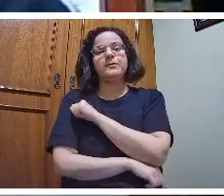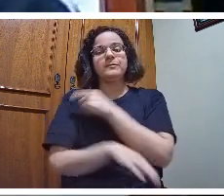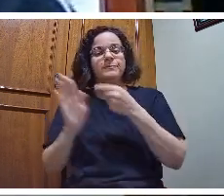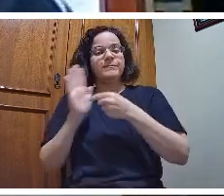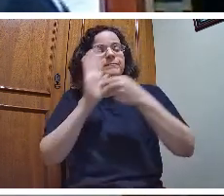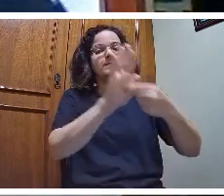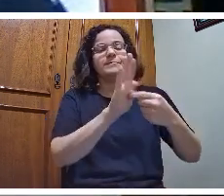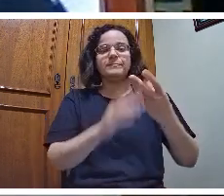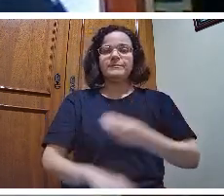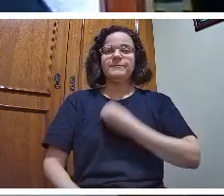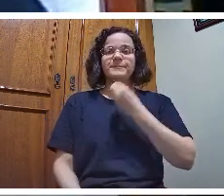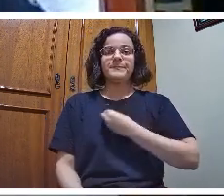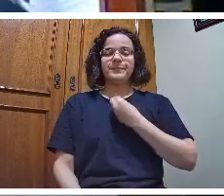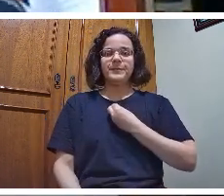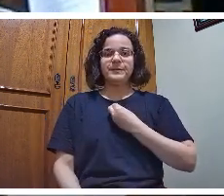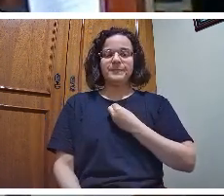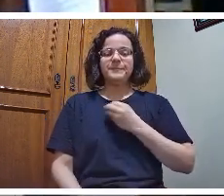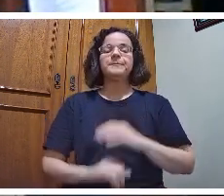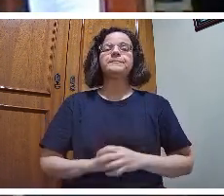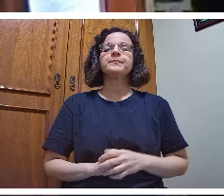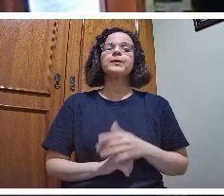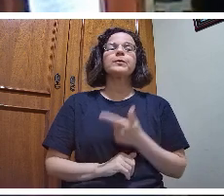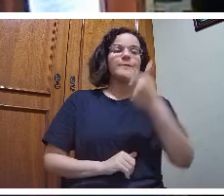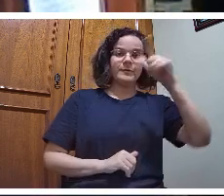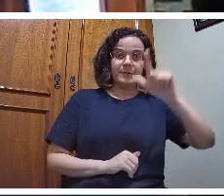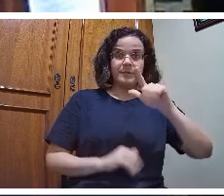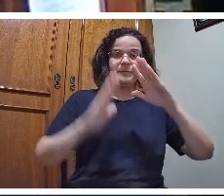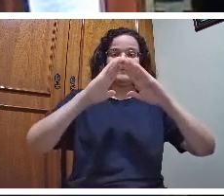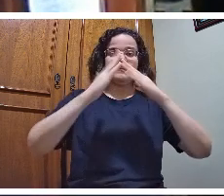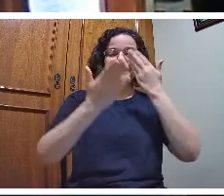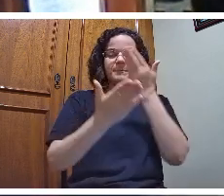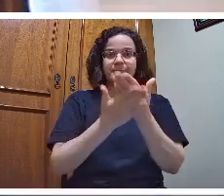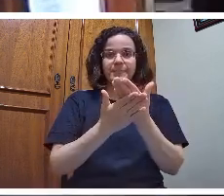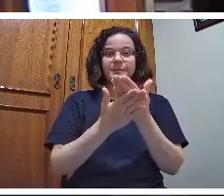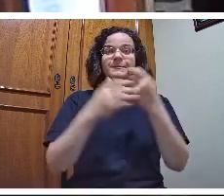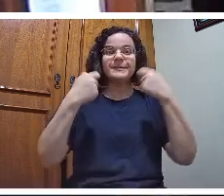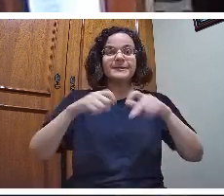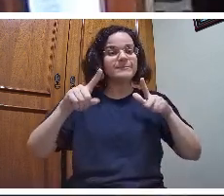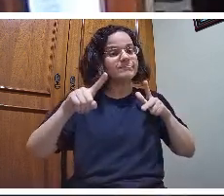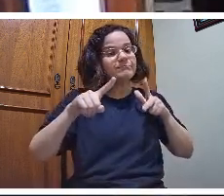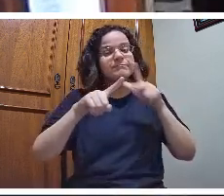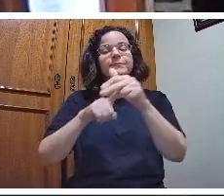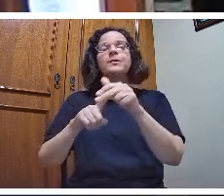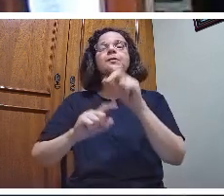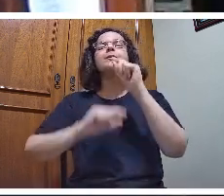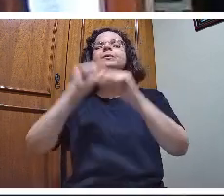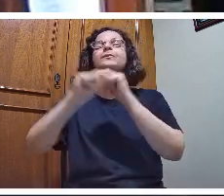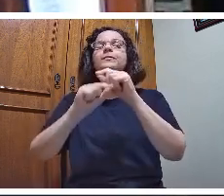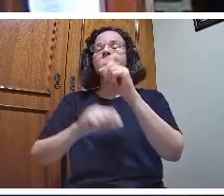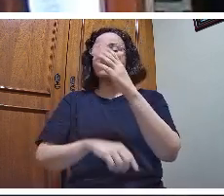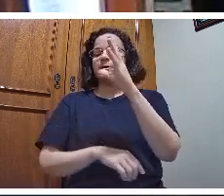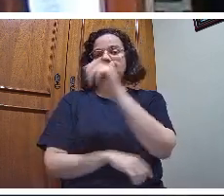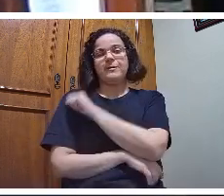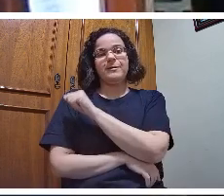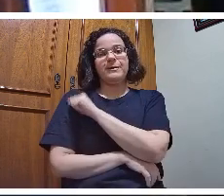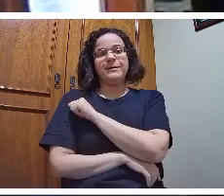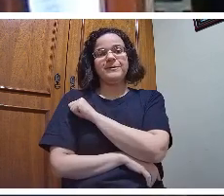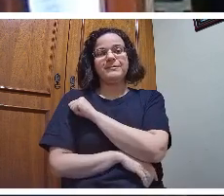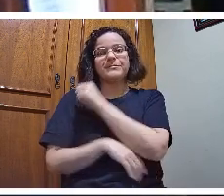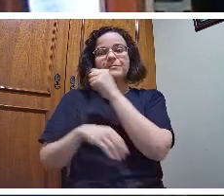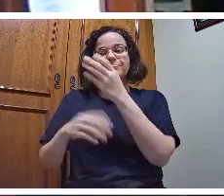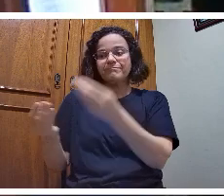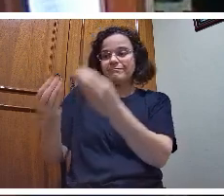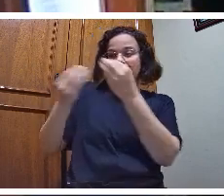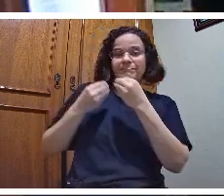Ponto dois, a escola tem que romper com aquilo que o aluno traz da vida, porque senão ele não cresce, ele não aprende.